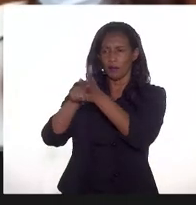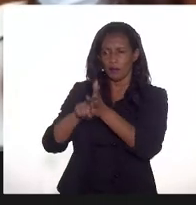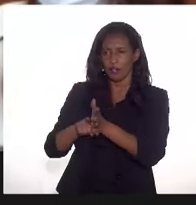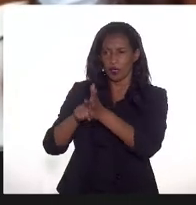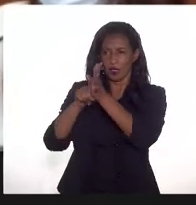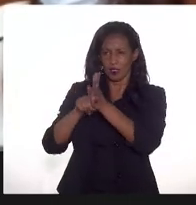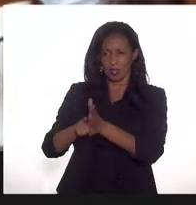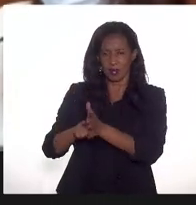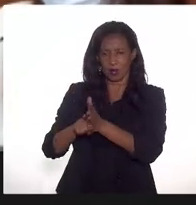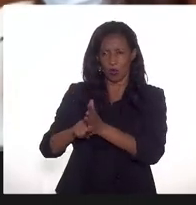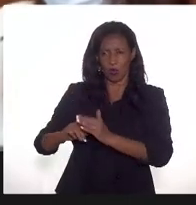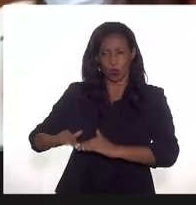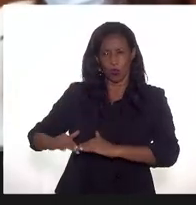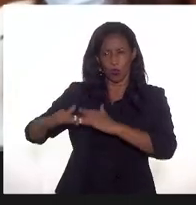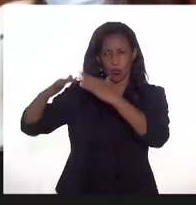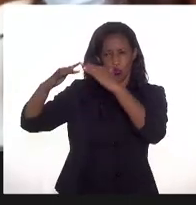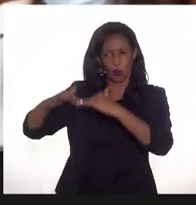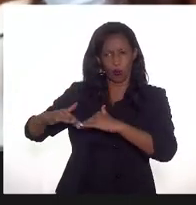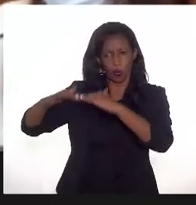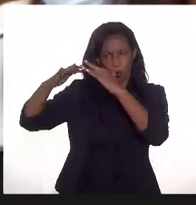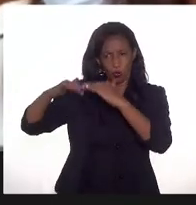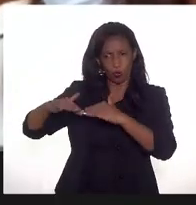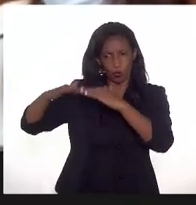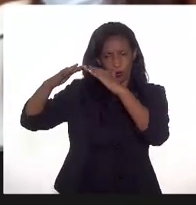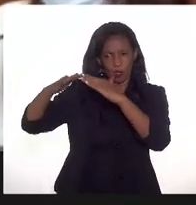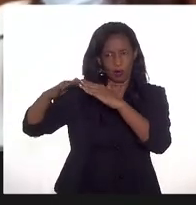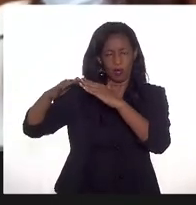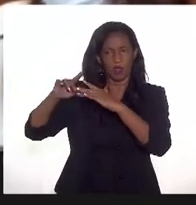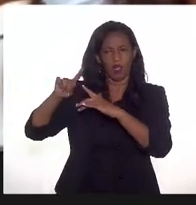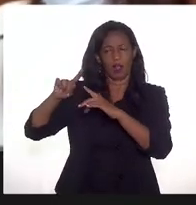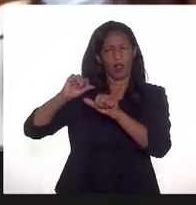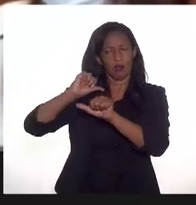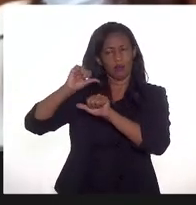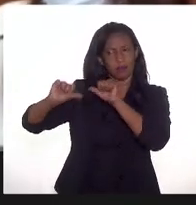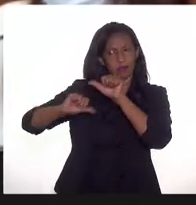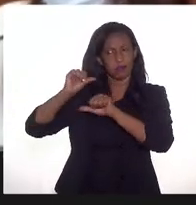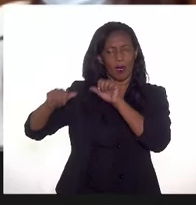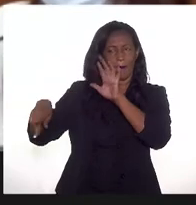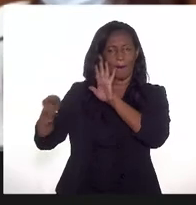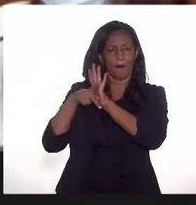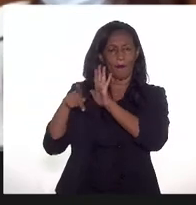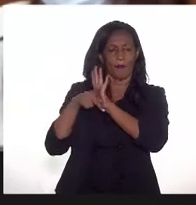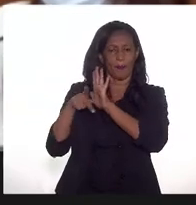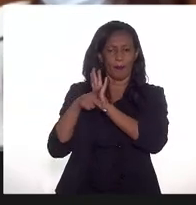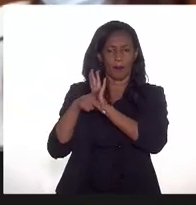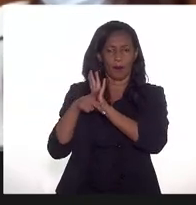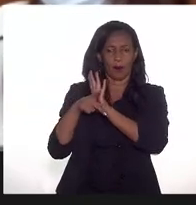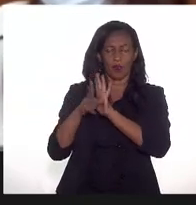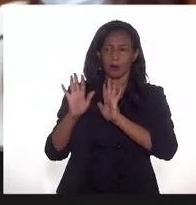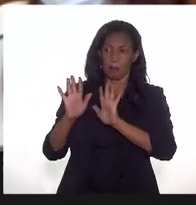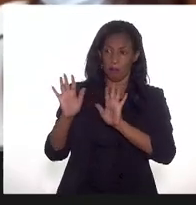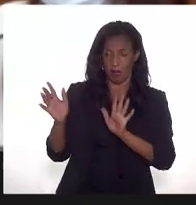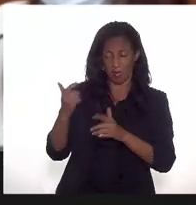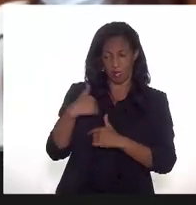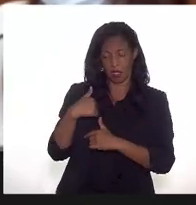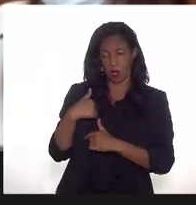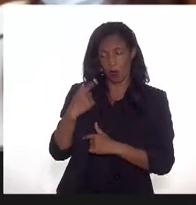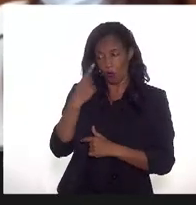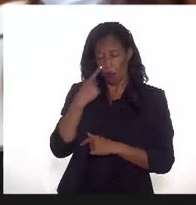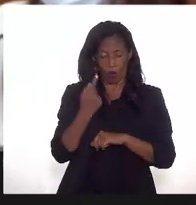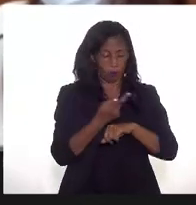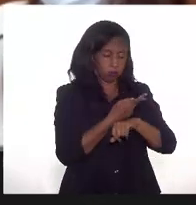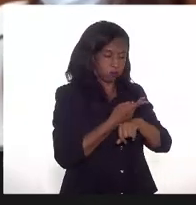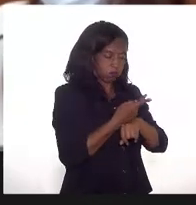volume é utilizada por uma outra área aqui da agência que eu posso levantar essa informação